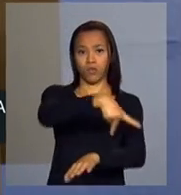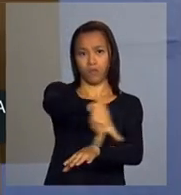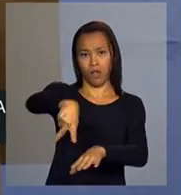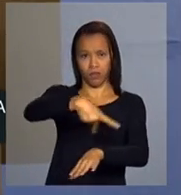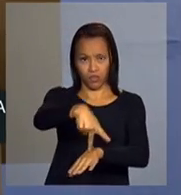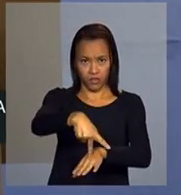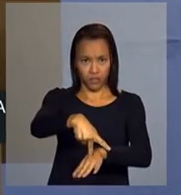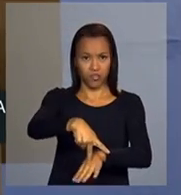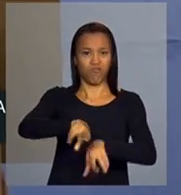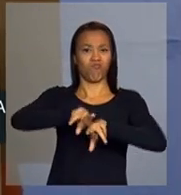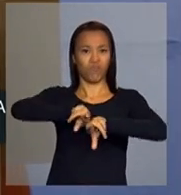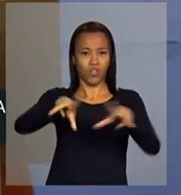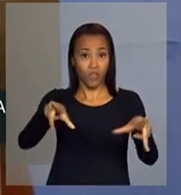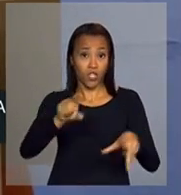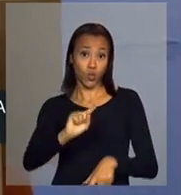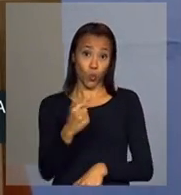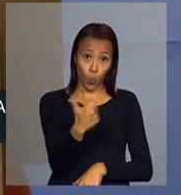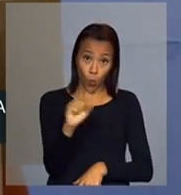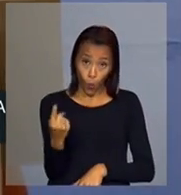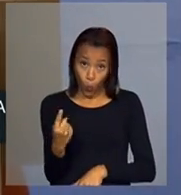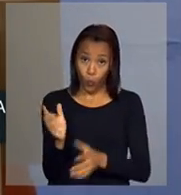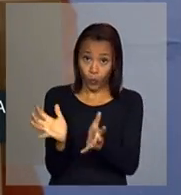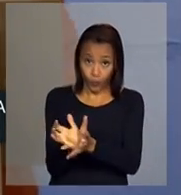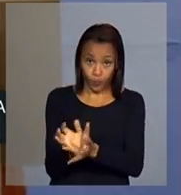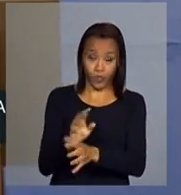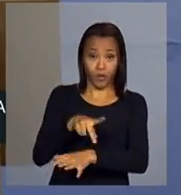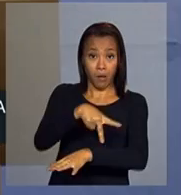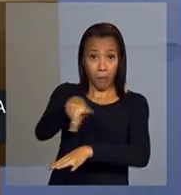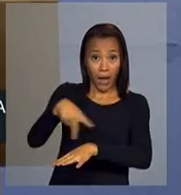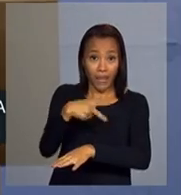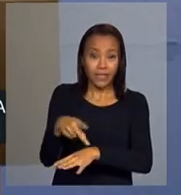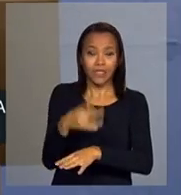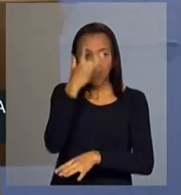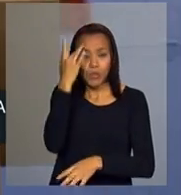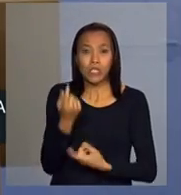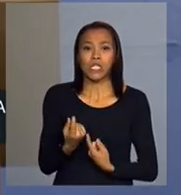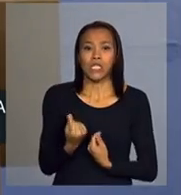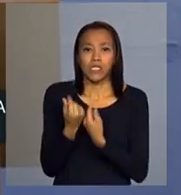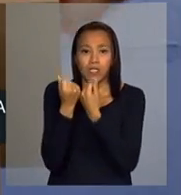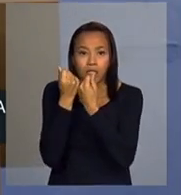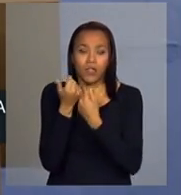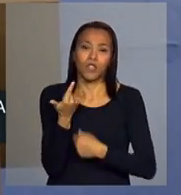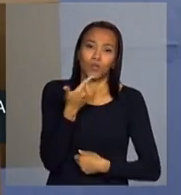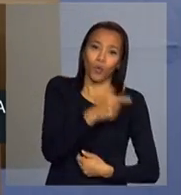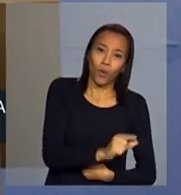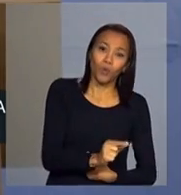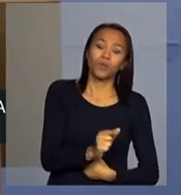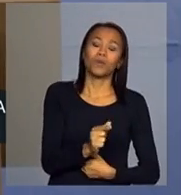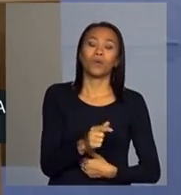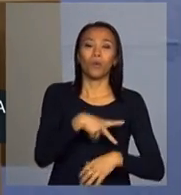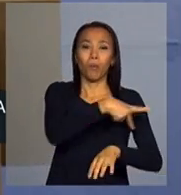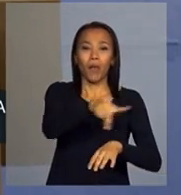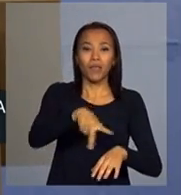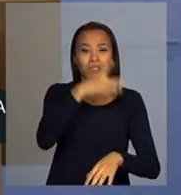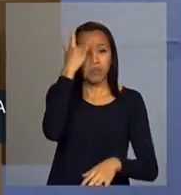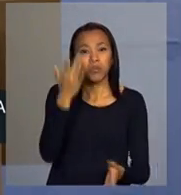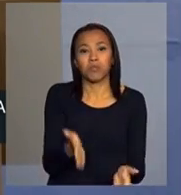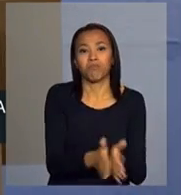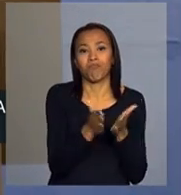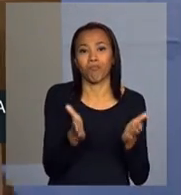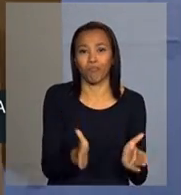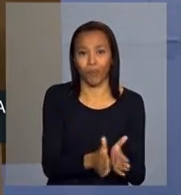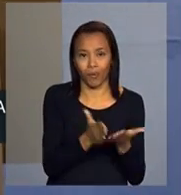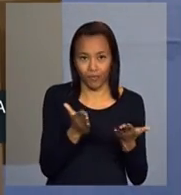países distintos, dois de um lado o país dos privilegiados e de outro o país dos despossuídos.